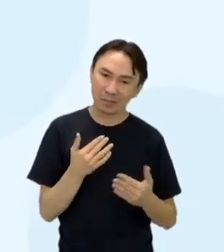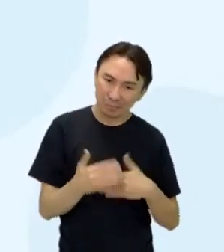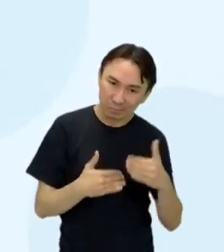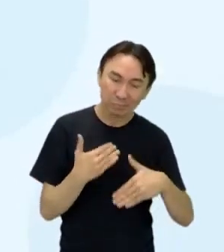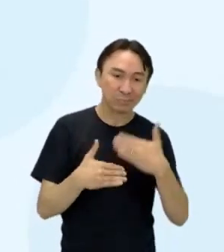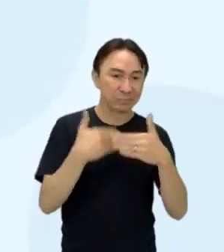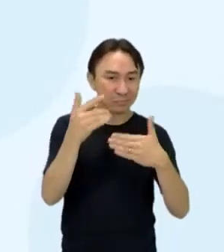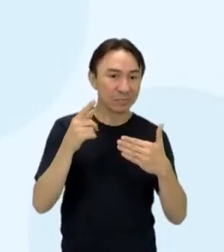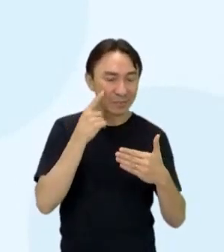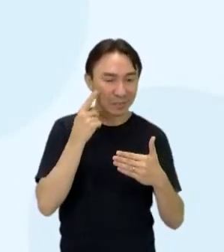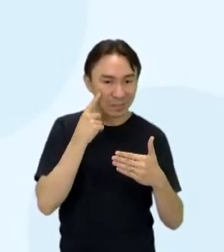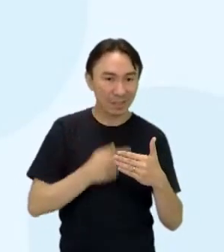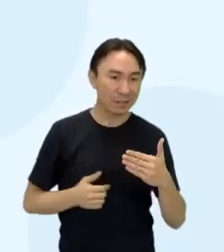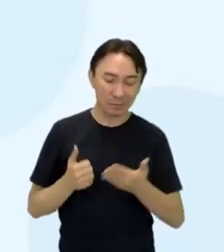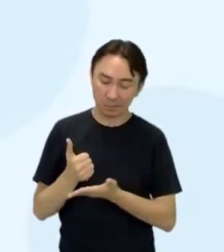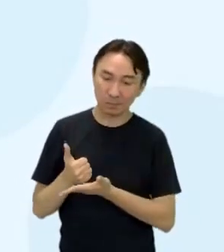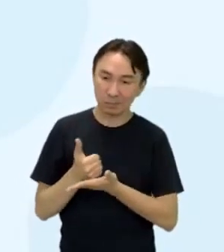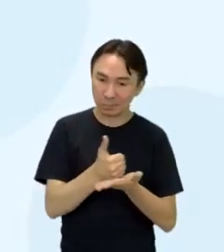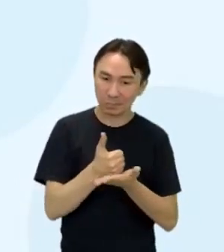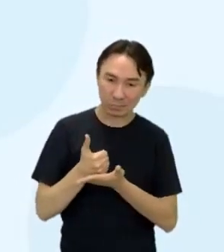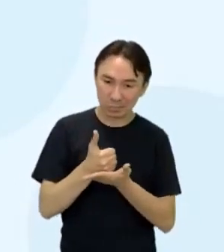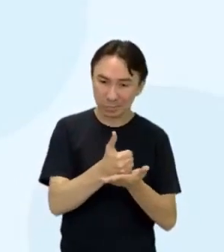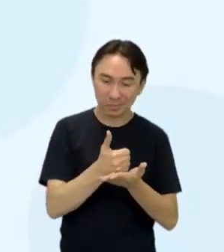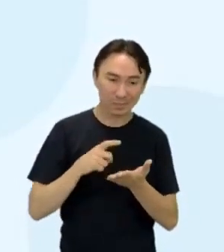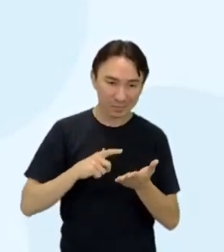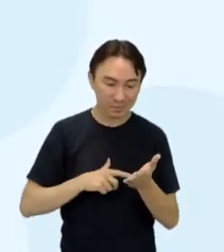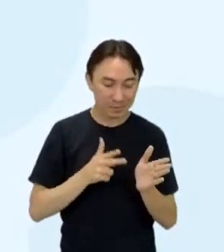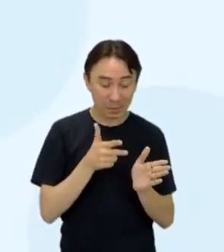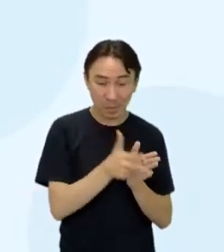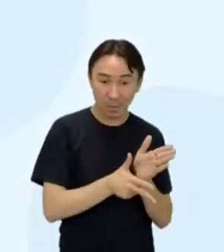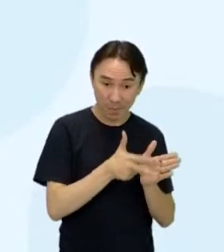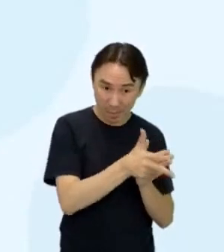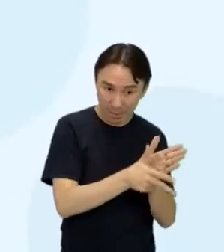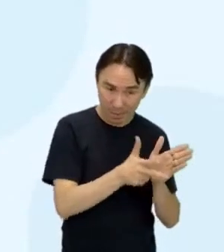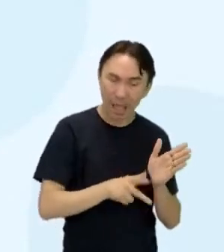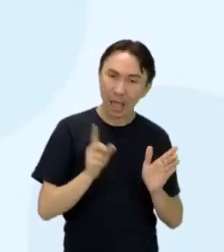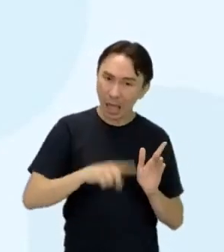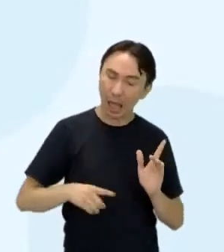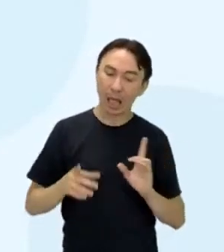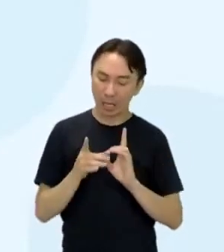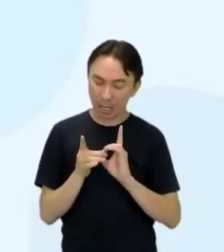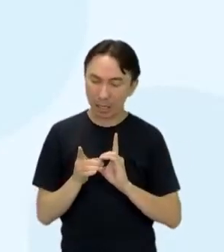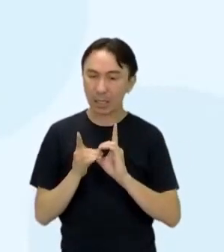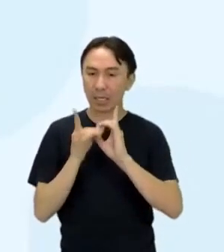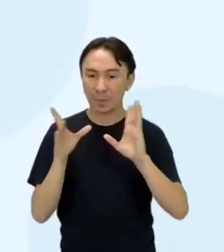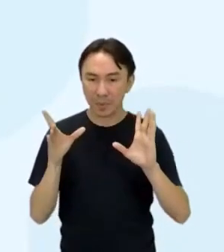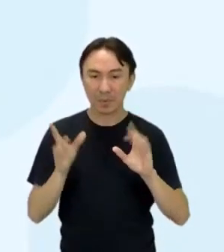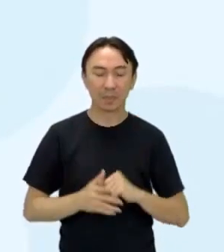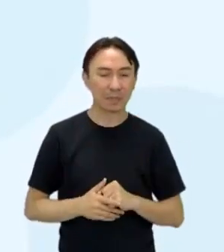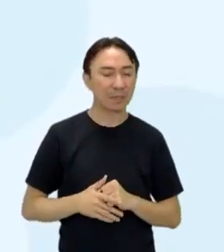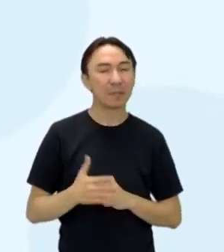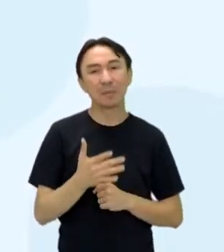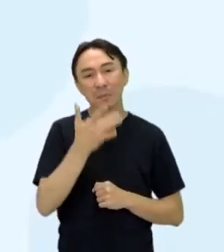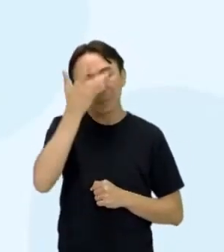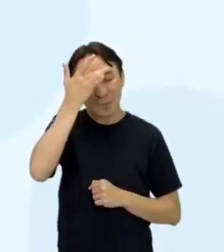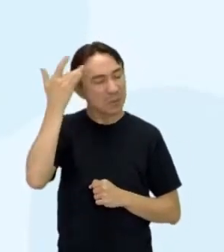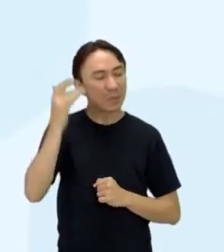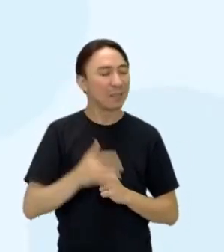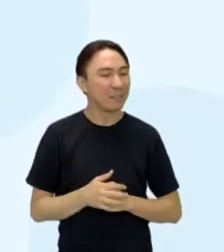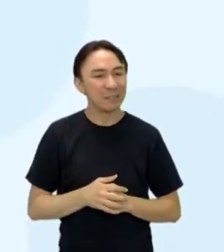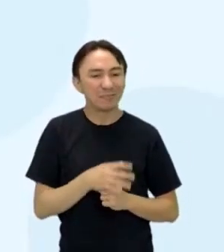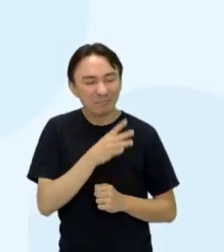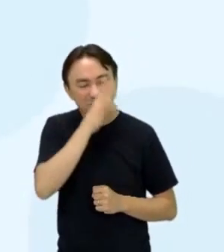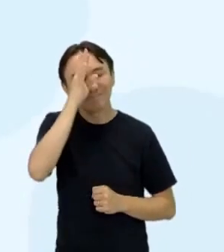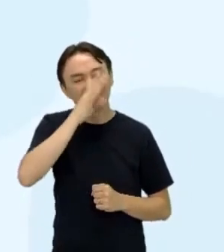locomoção essencialmente democrático, exige que ele não seja deixado ao puro capricho dos passageiros.